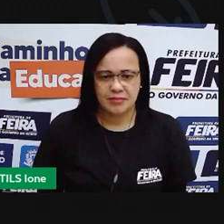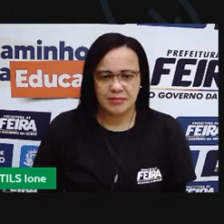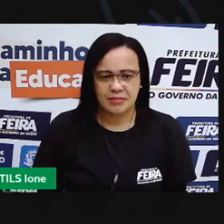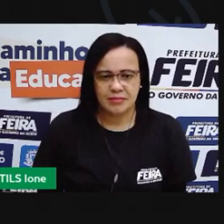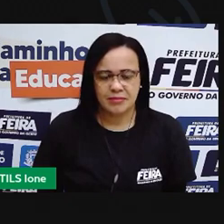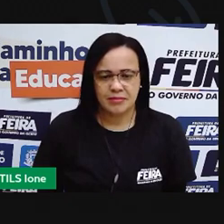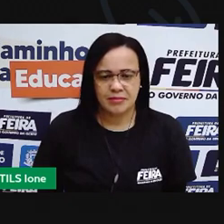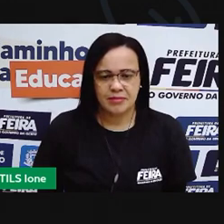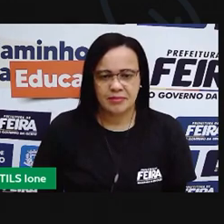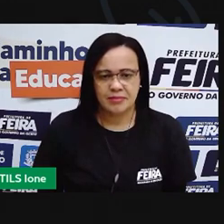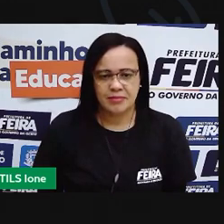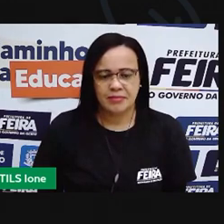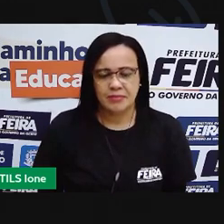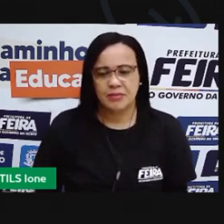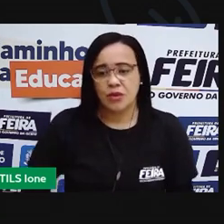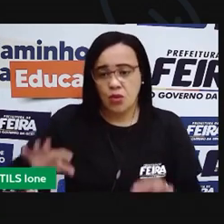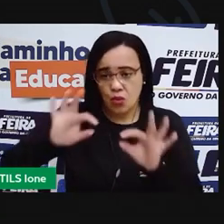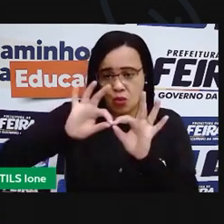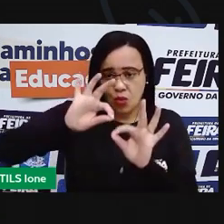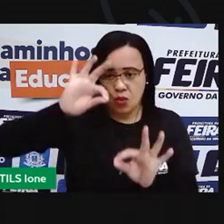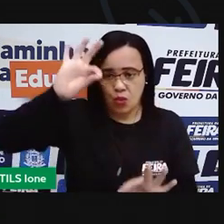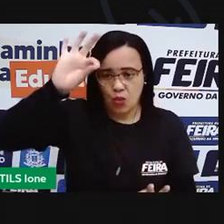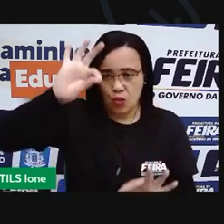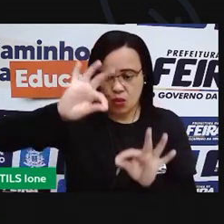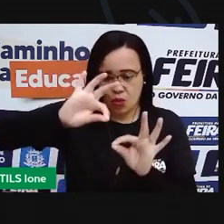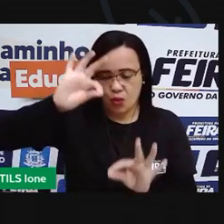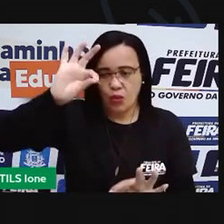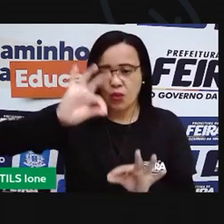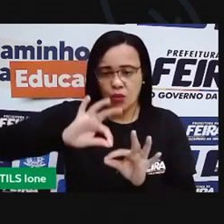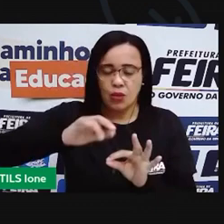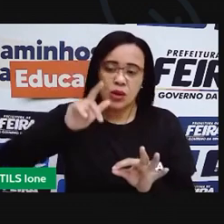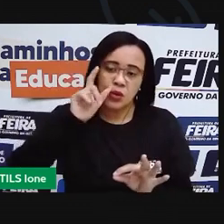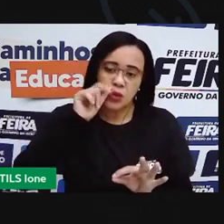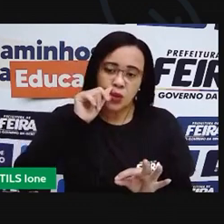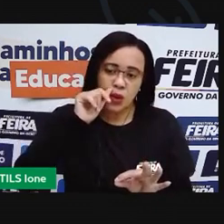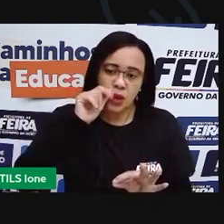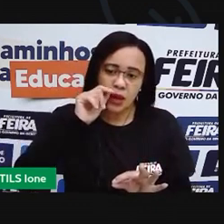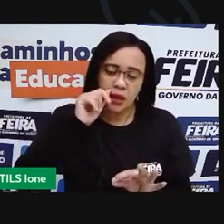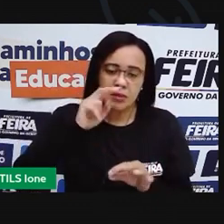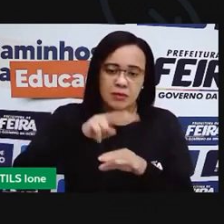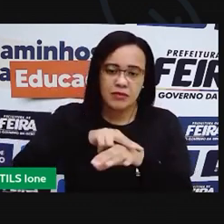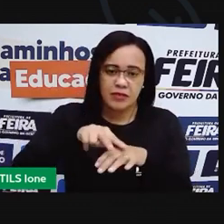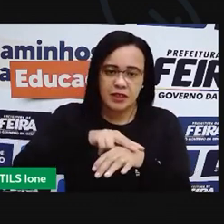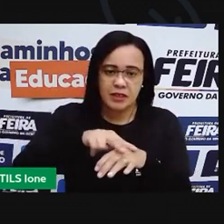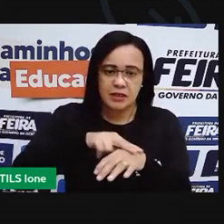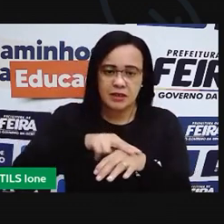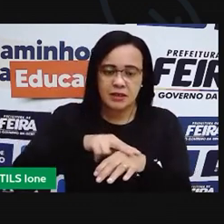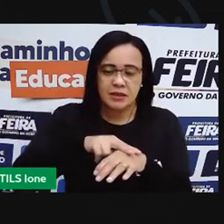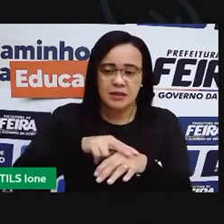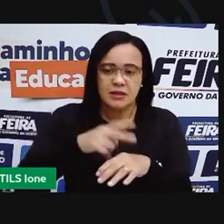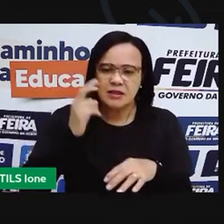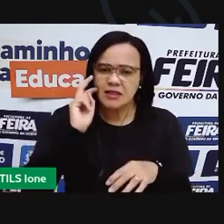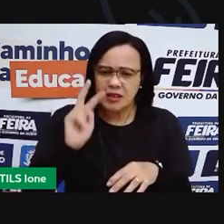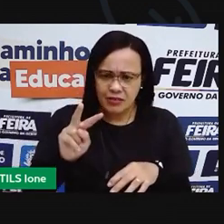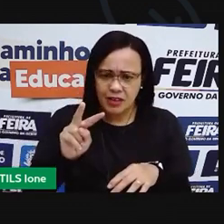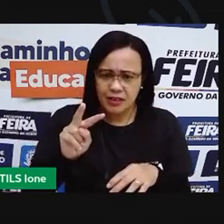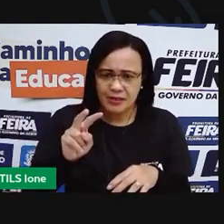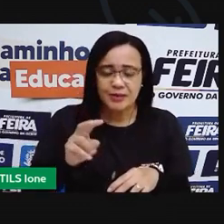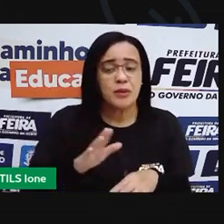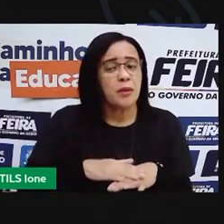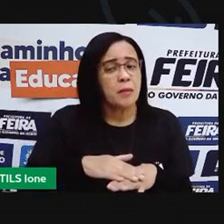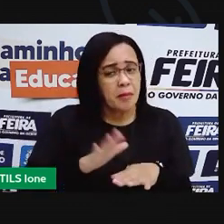ficou aí o tamanho do lápis verde. Observe que passou aqui um pouquinho,